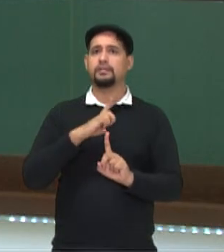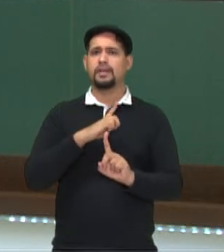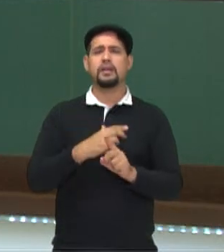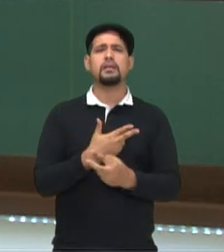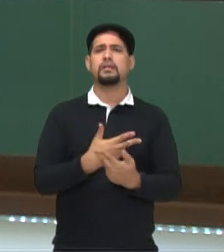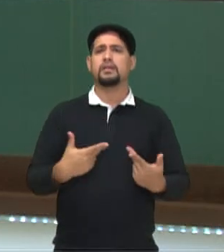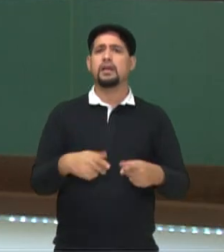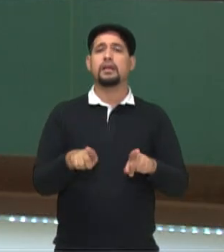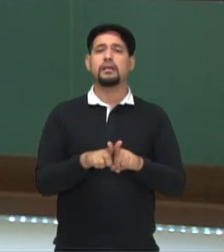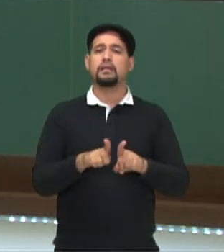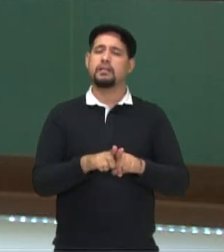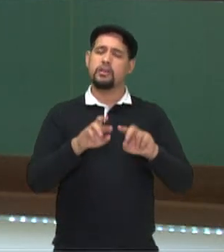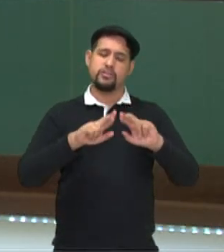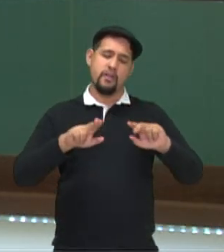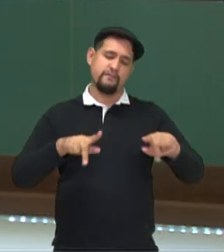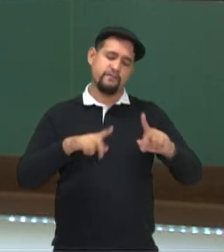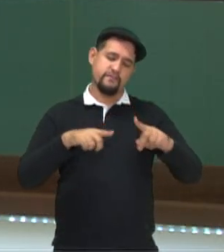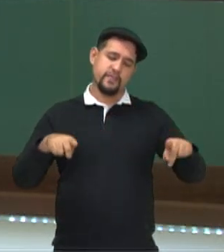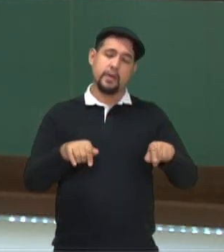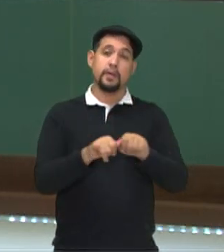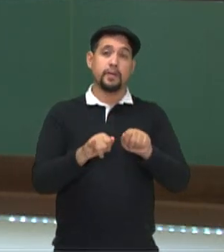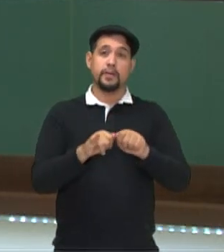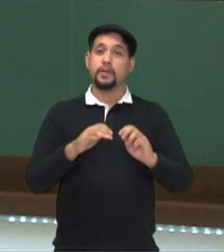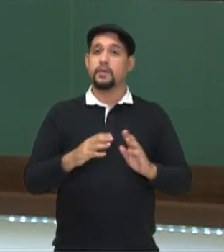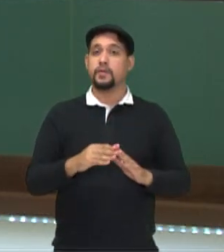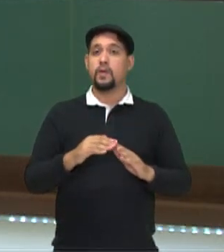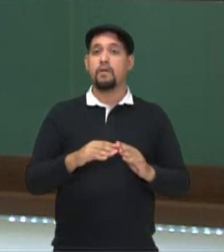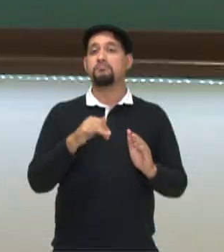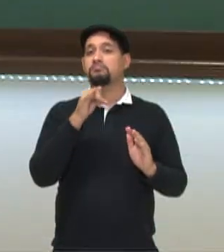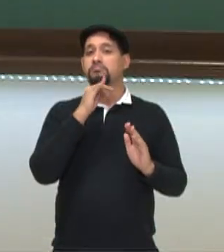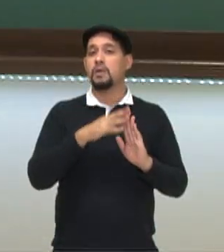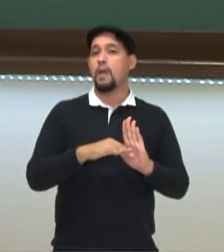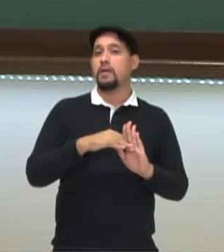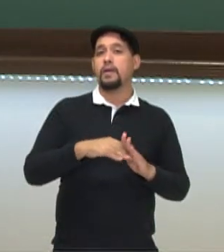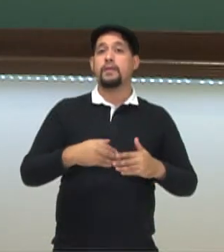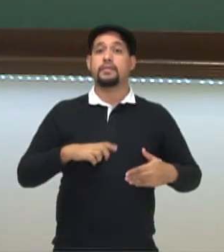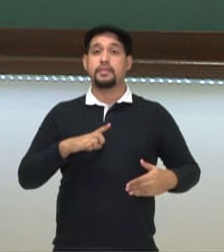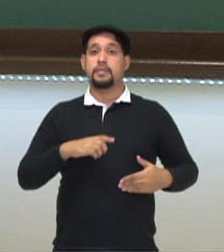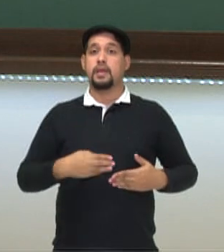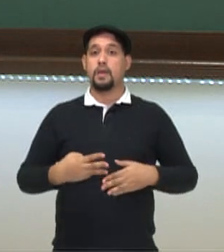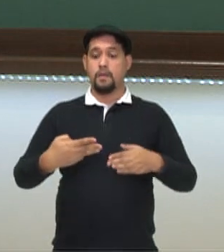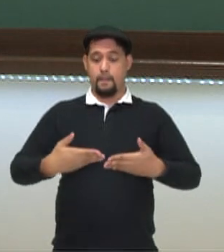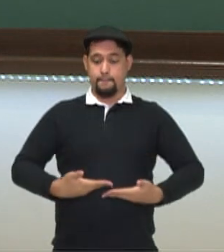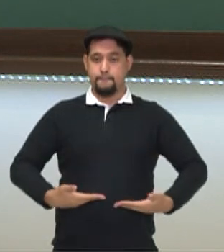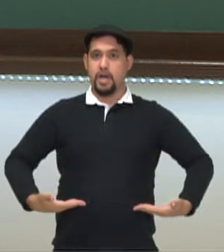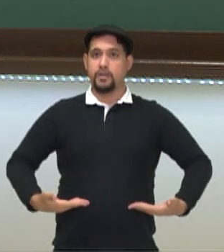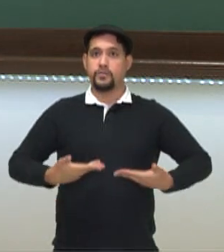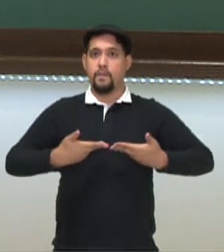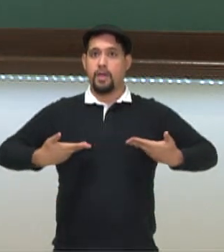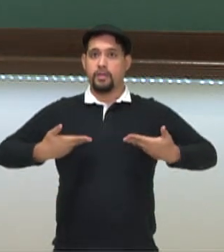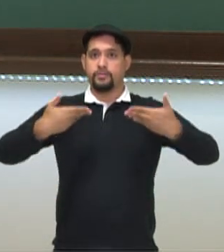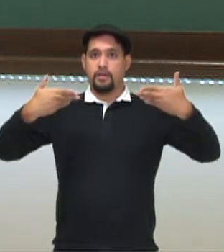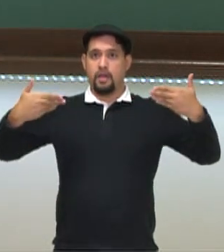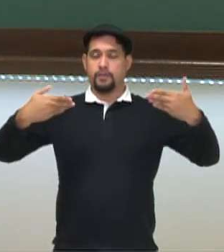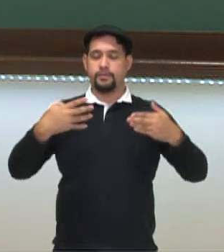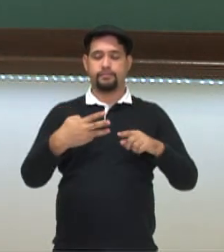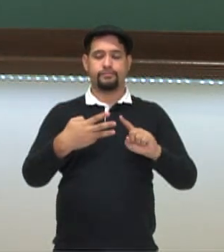tem níveis diferentes, baixo, médio e alto. E ele ainda tem